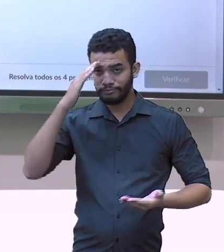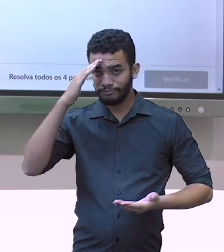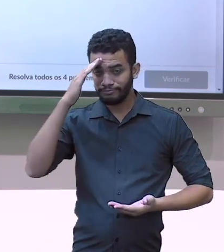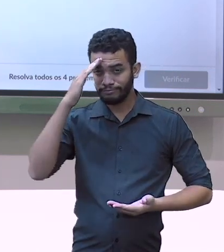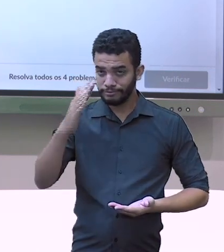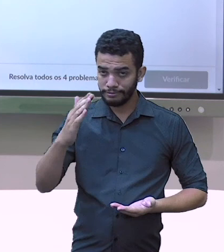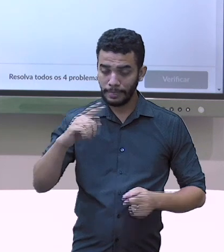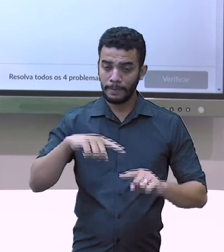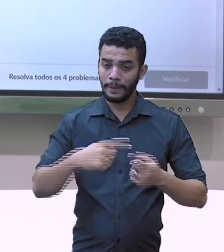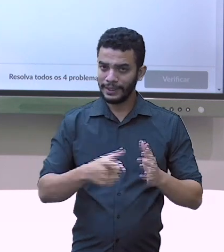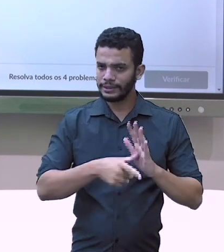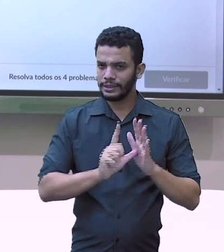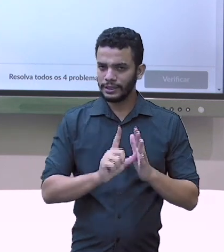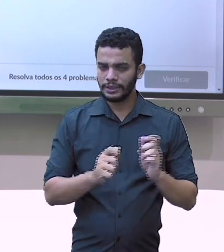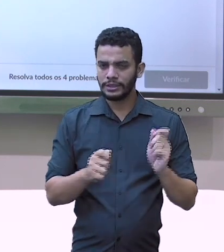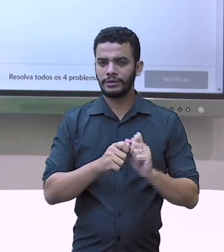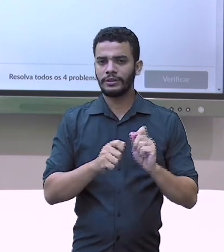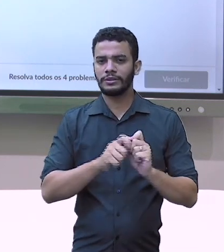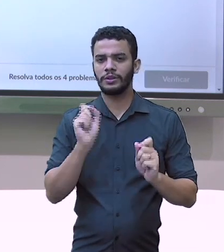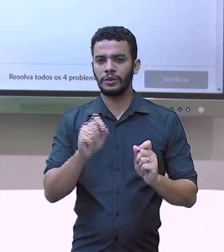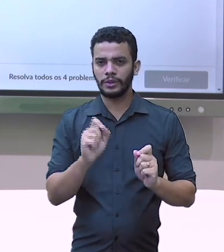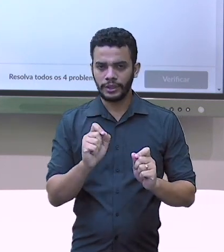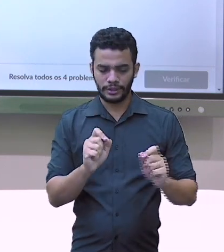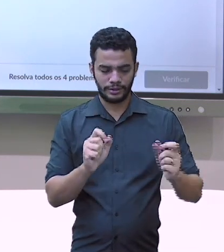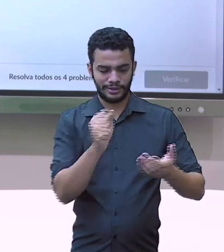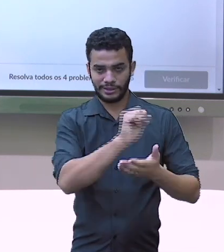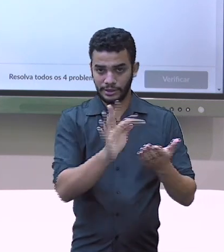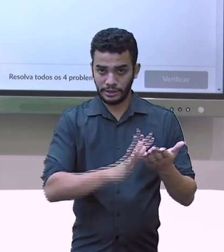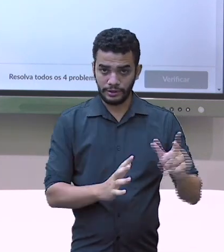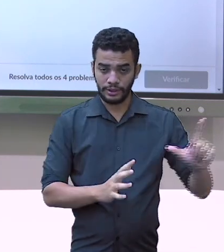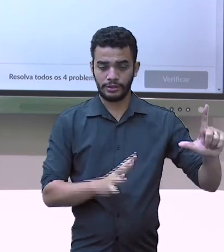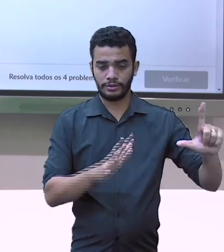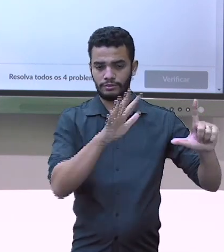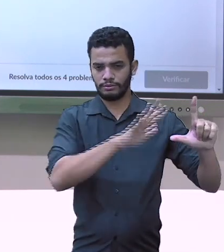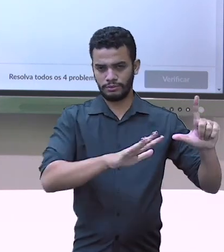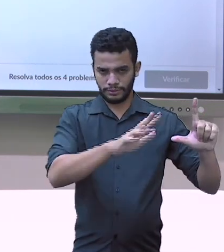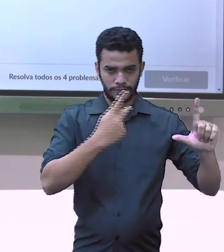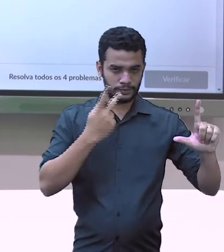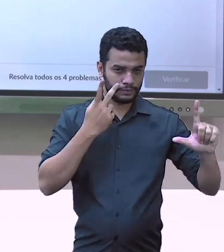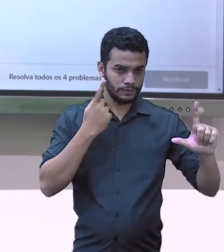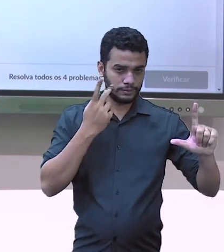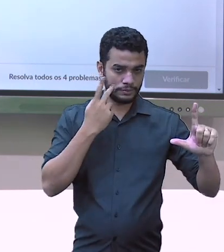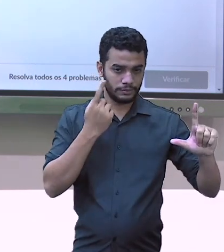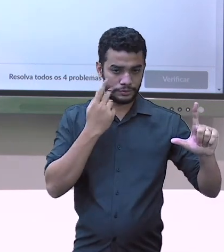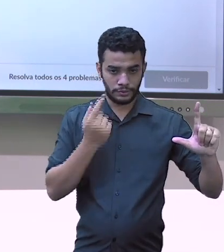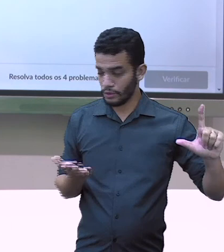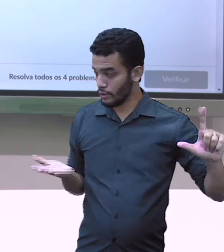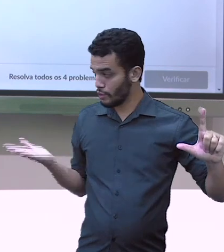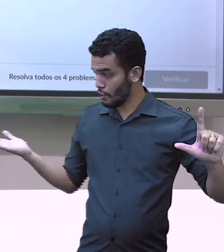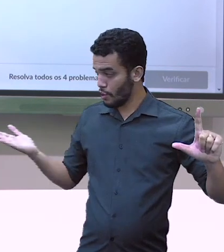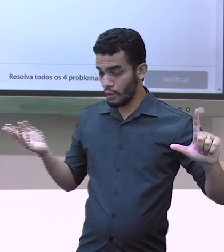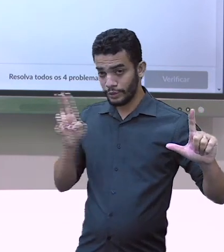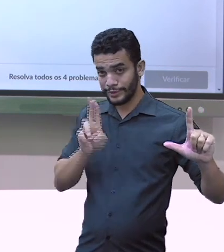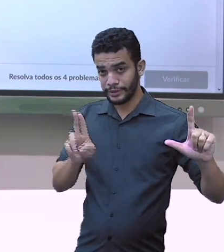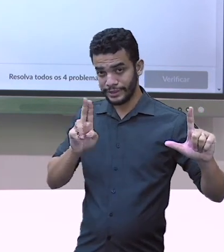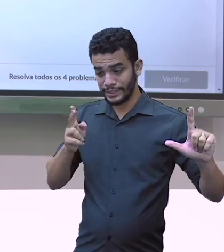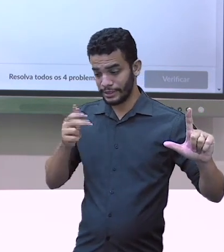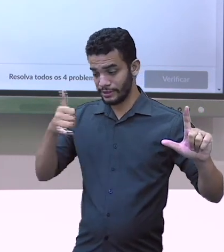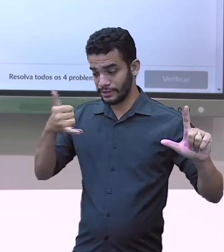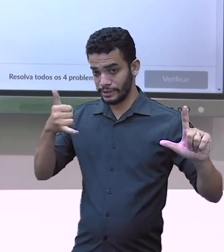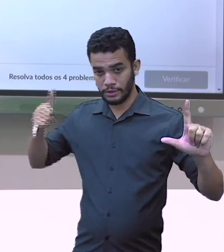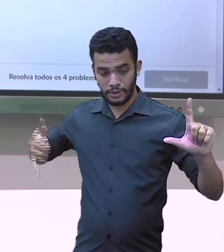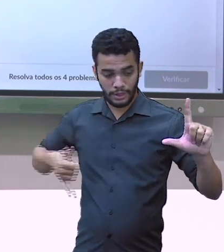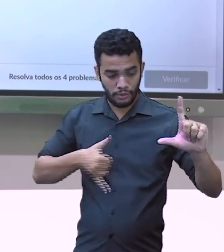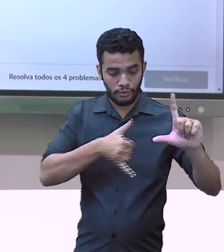para acessar nossas atividades na plataforma SMEDGV, aponte a câmera do seu celular na imagem que aparece no canto da tela.